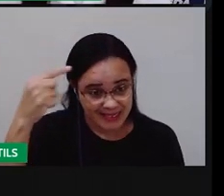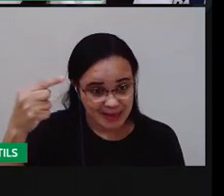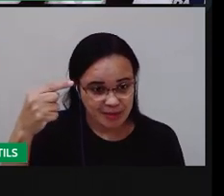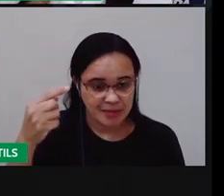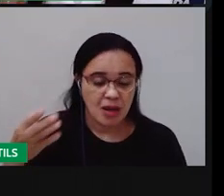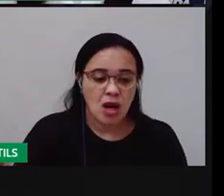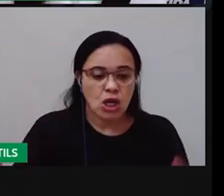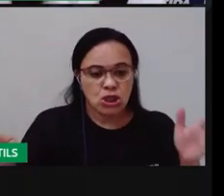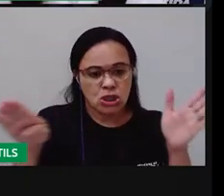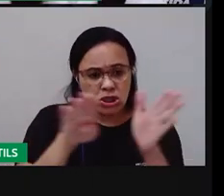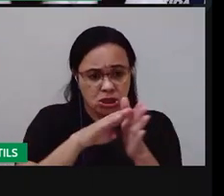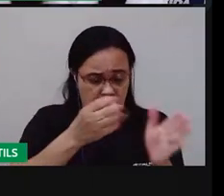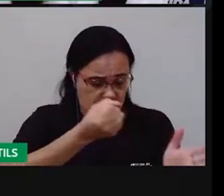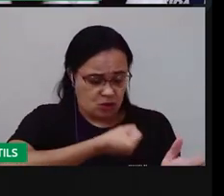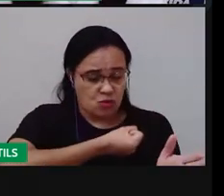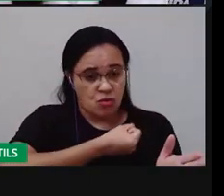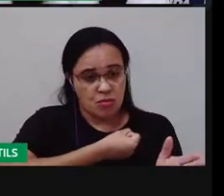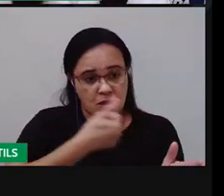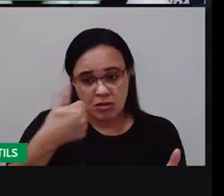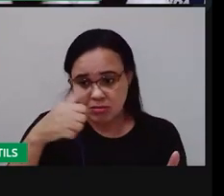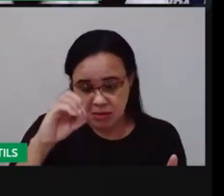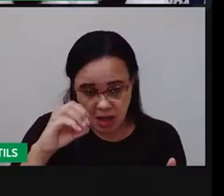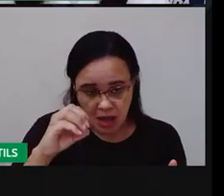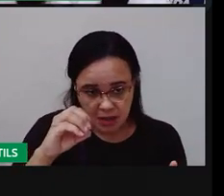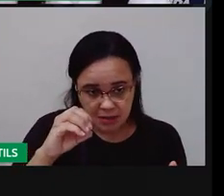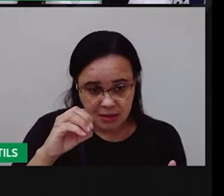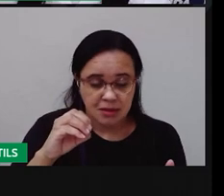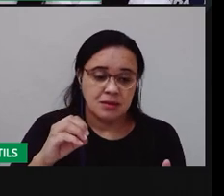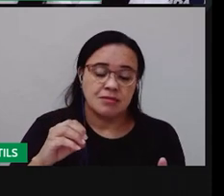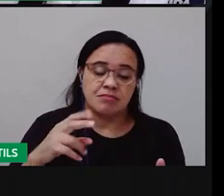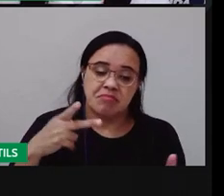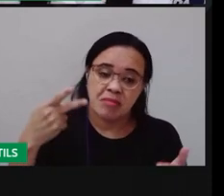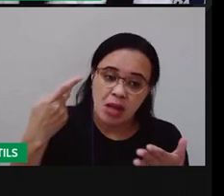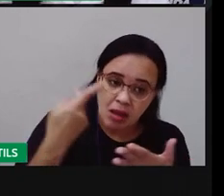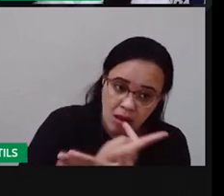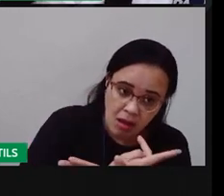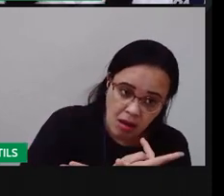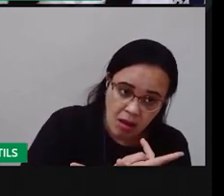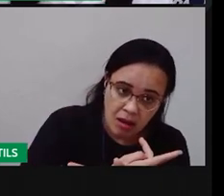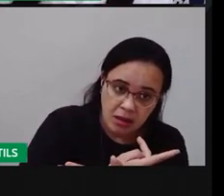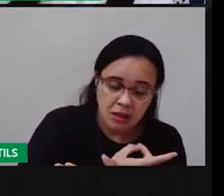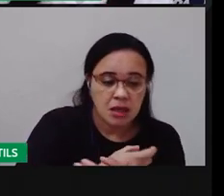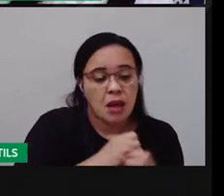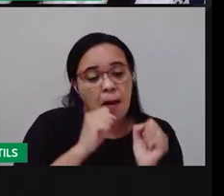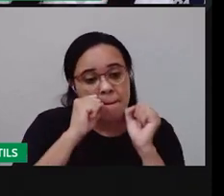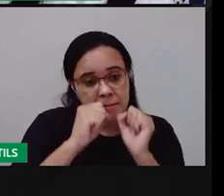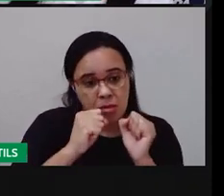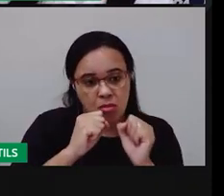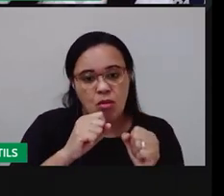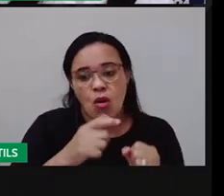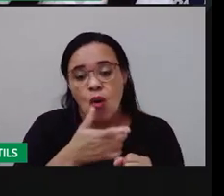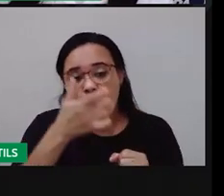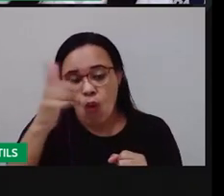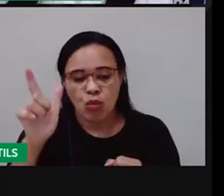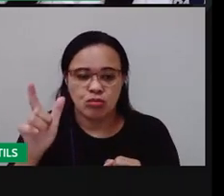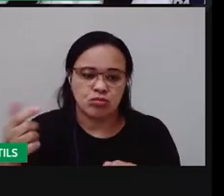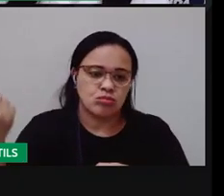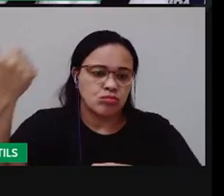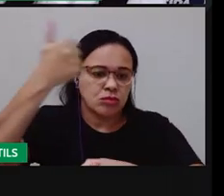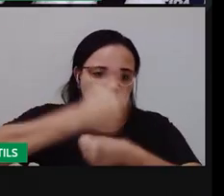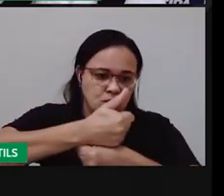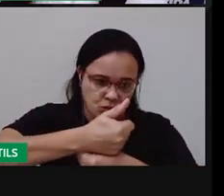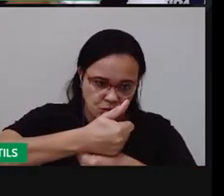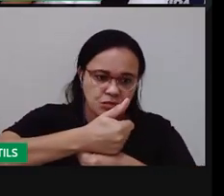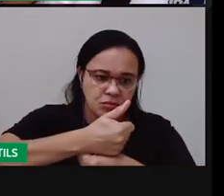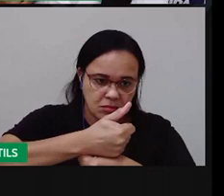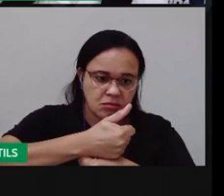Se a pessoa Errar aí Durante a brincadeira Então tem que Passar a vez Para outro colega E